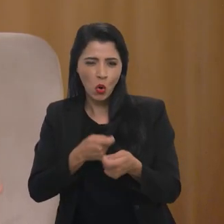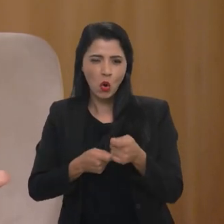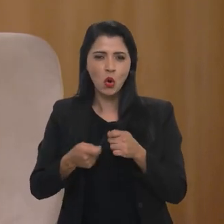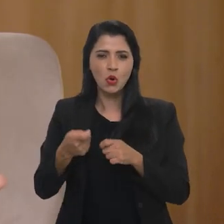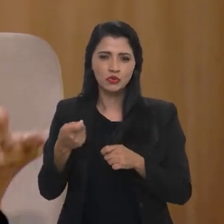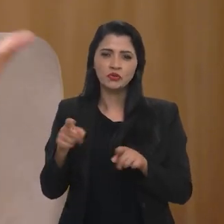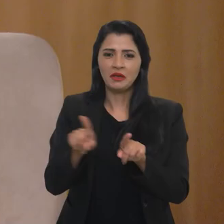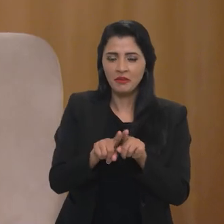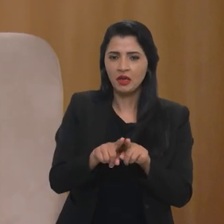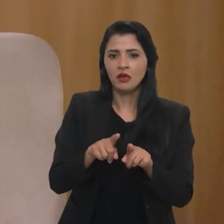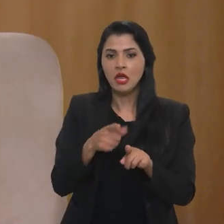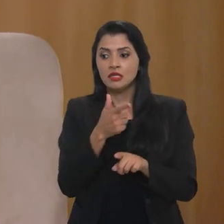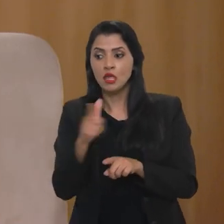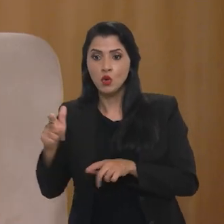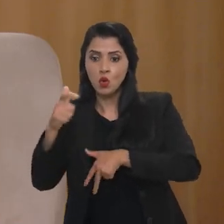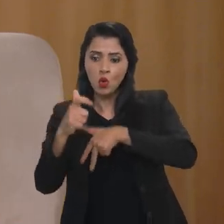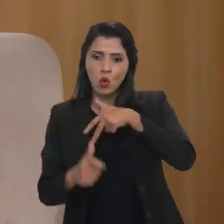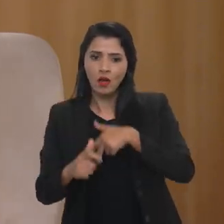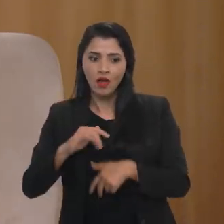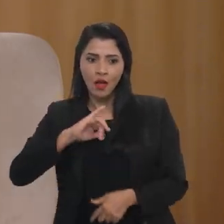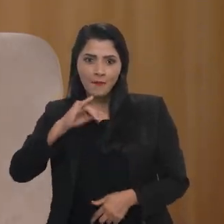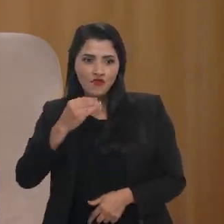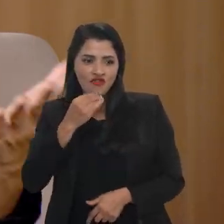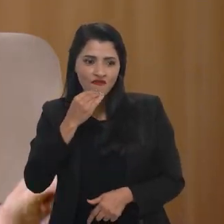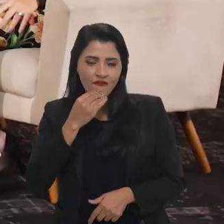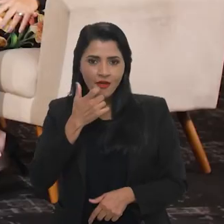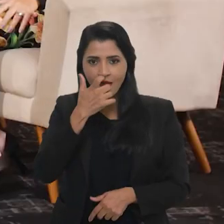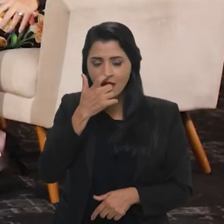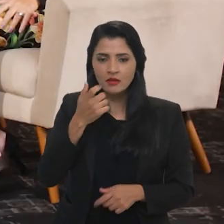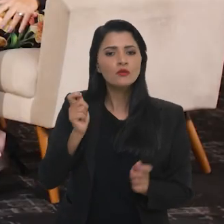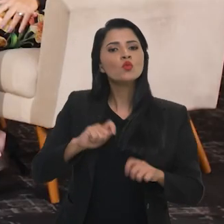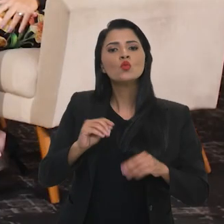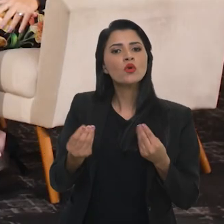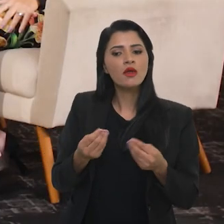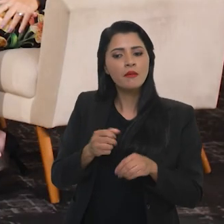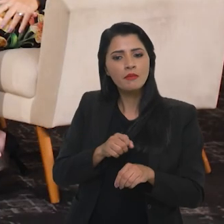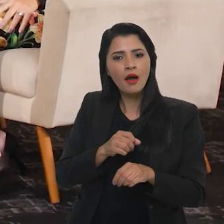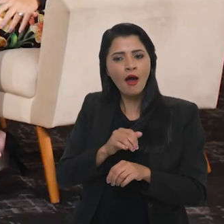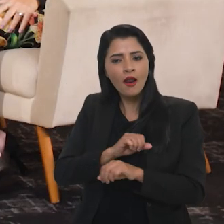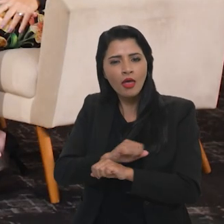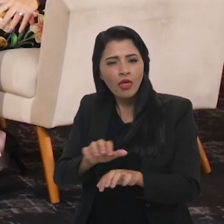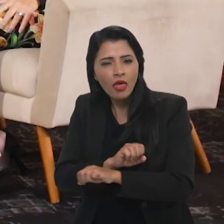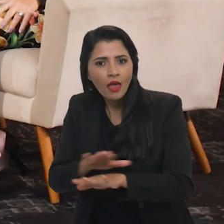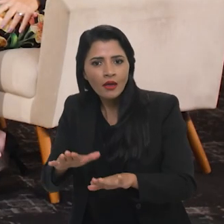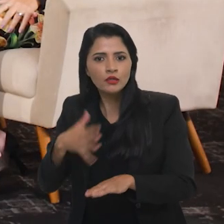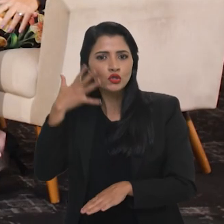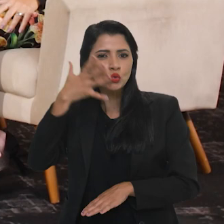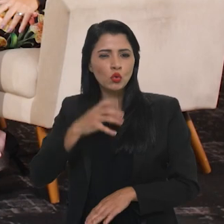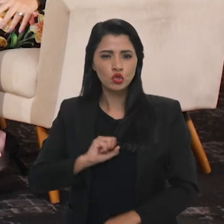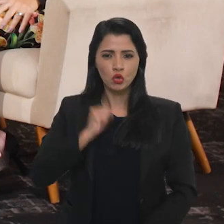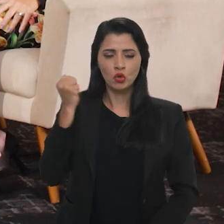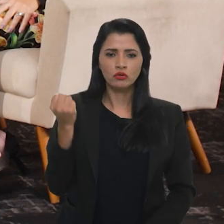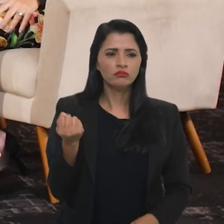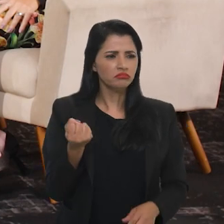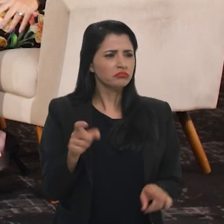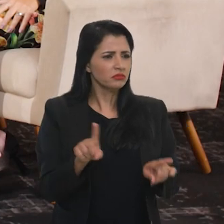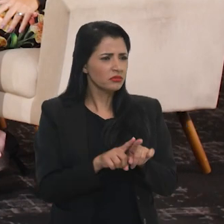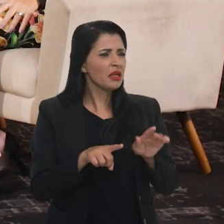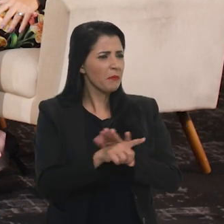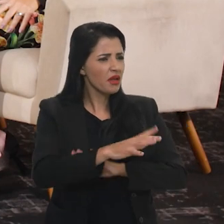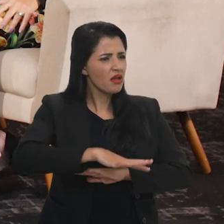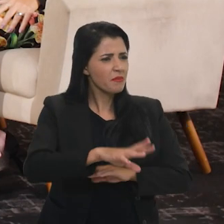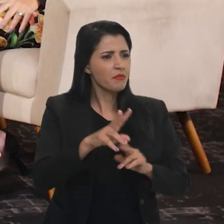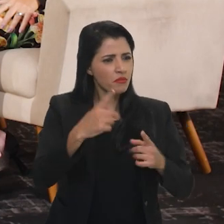leva a isso, nós também temos agentes maliciosos que aproveitam-se disso, obviamente, para fazer espalhar discurso de ódio. Inclusive, em termos políticos, né,